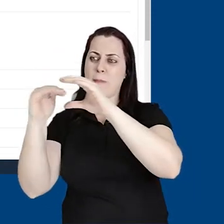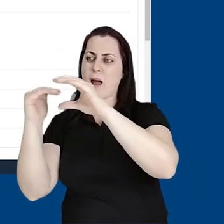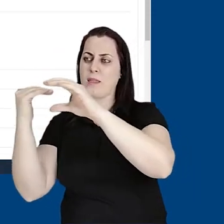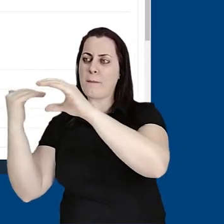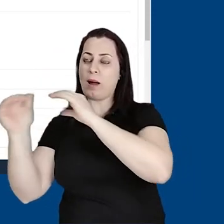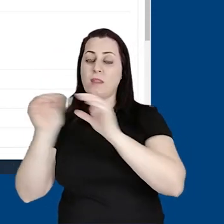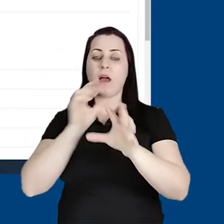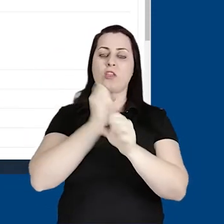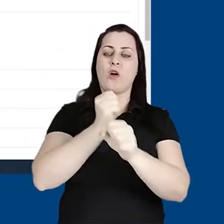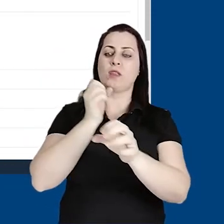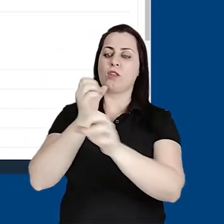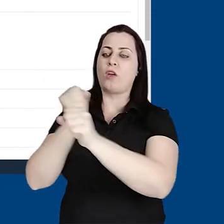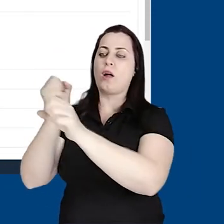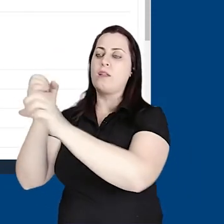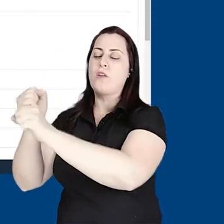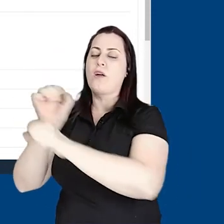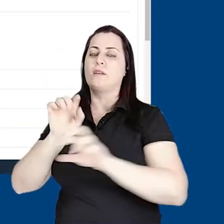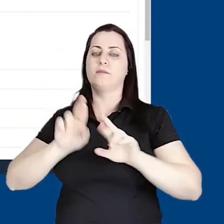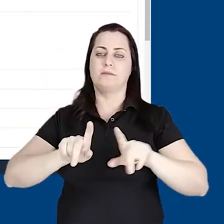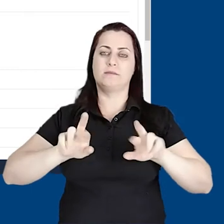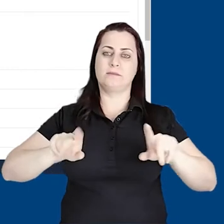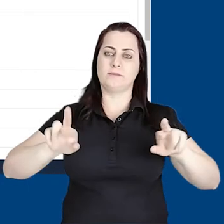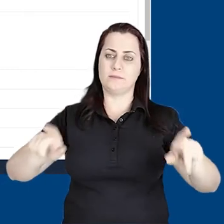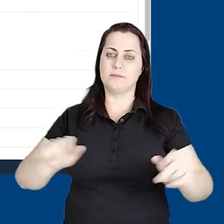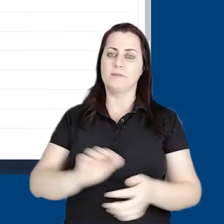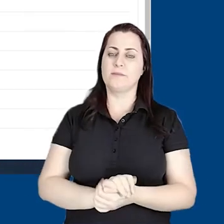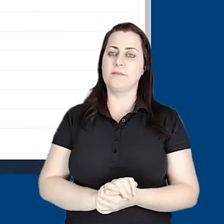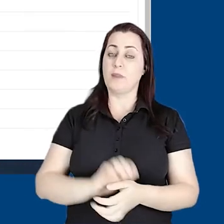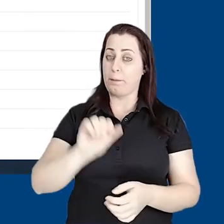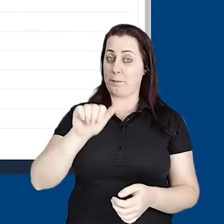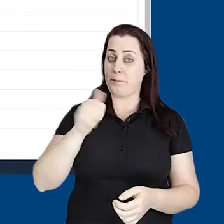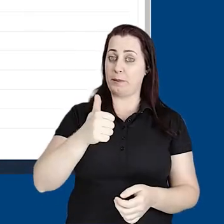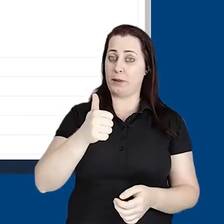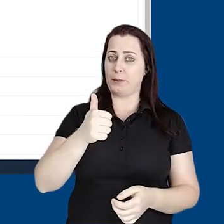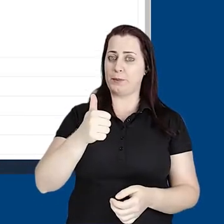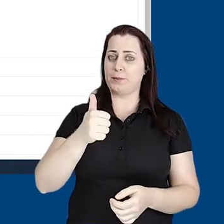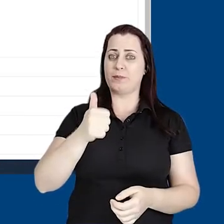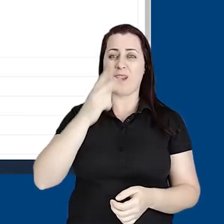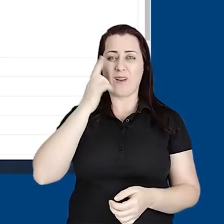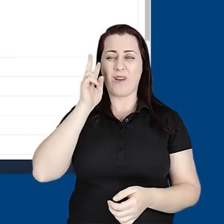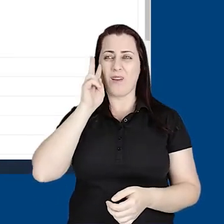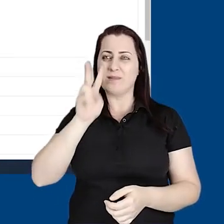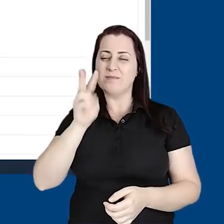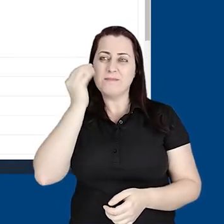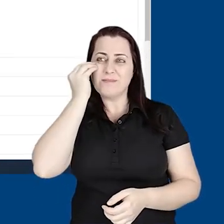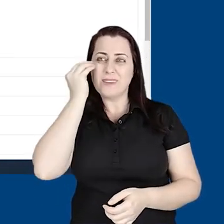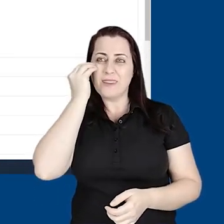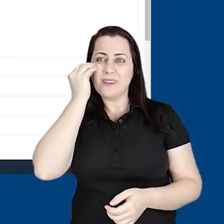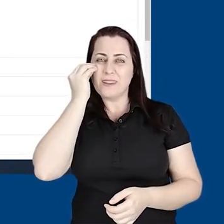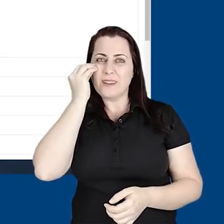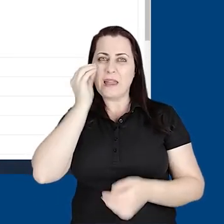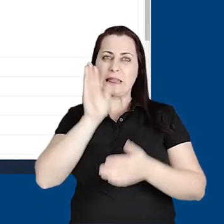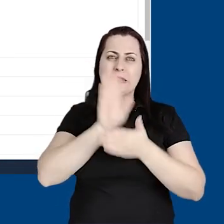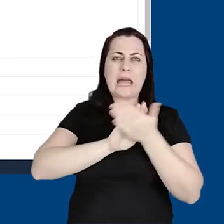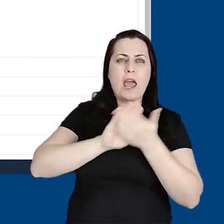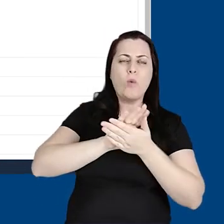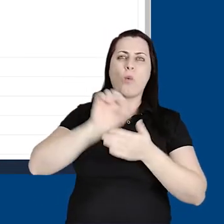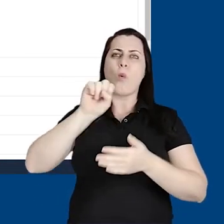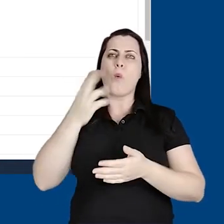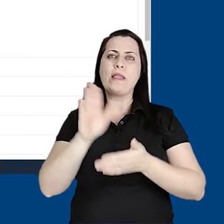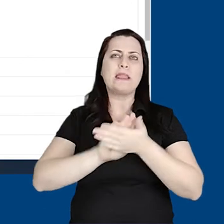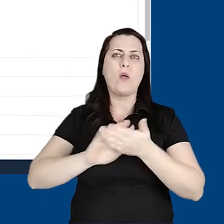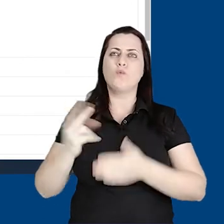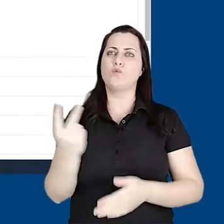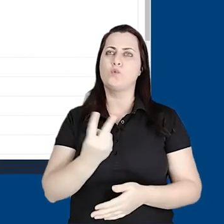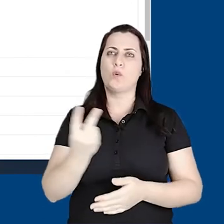deverá ser avaliada. Bom, no primeiro, repare que eu tenho nenhum, em nenhum